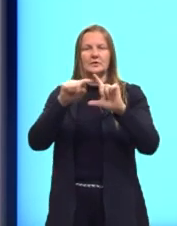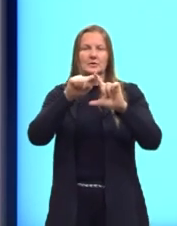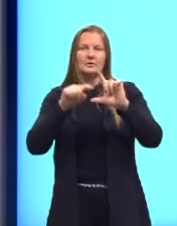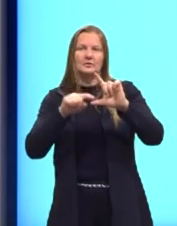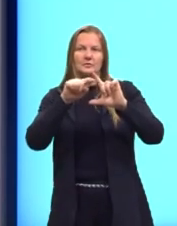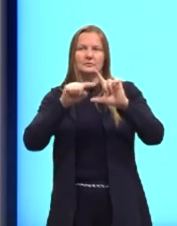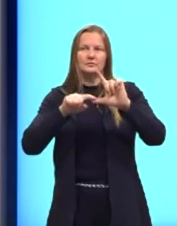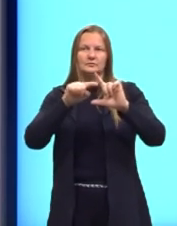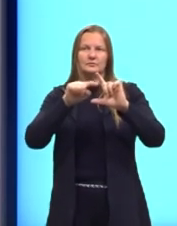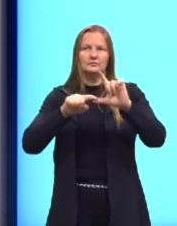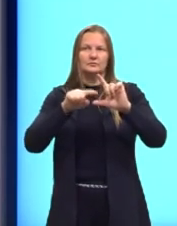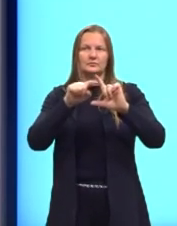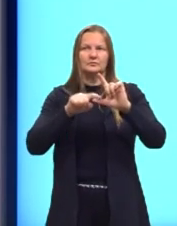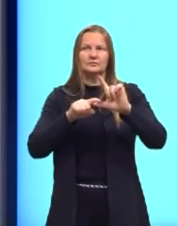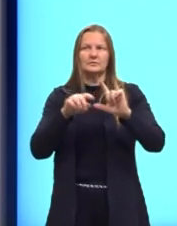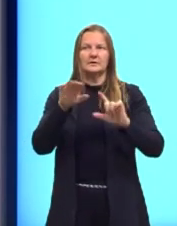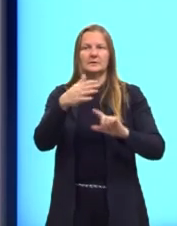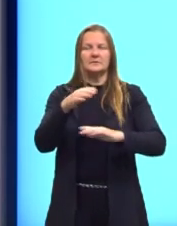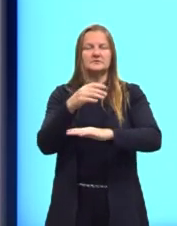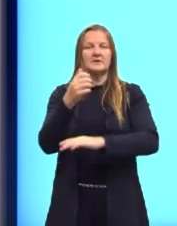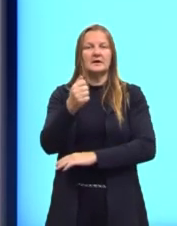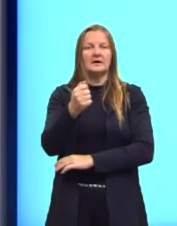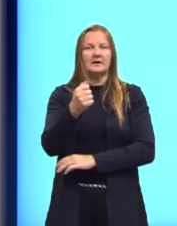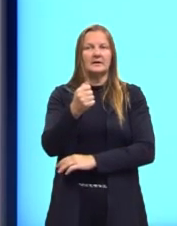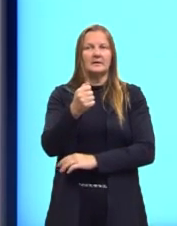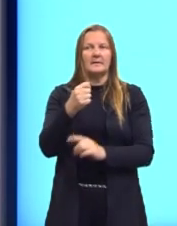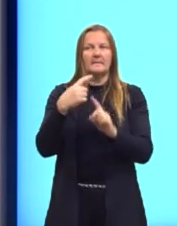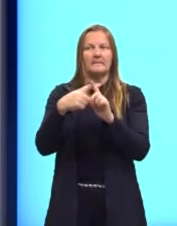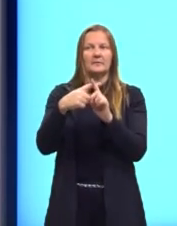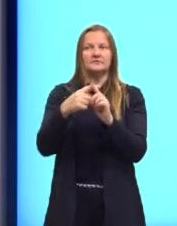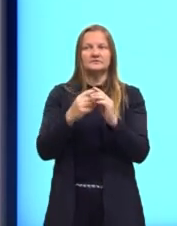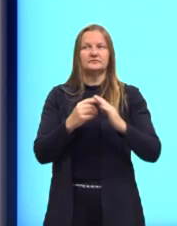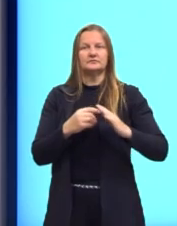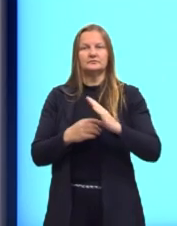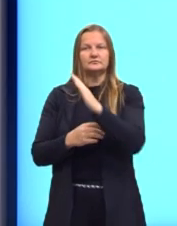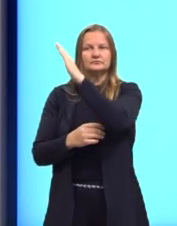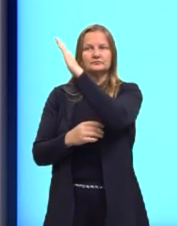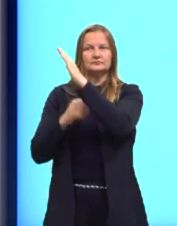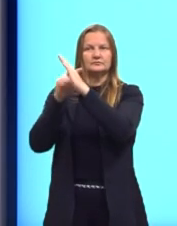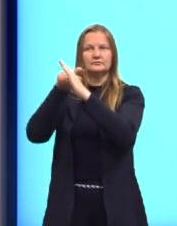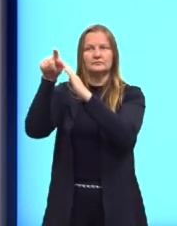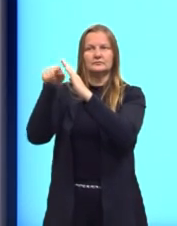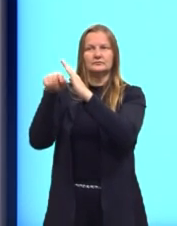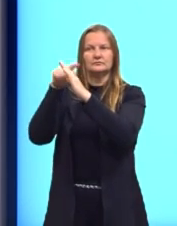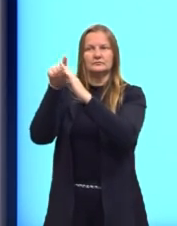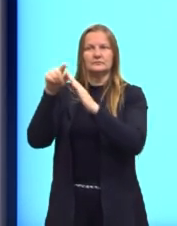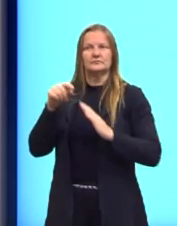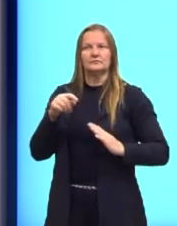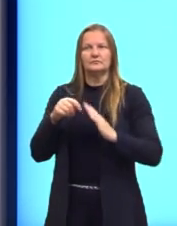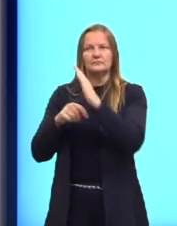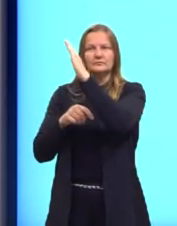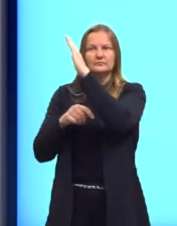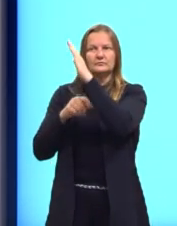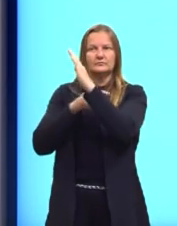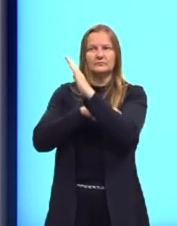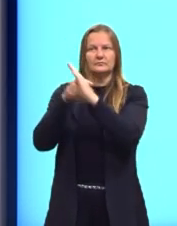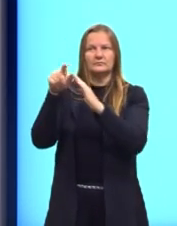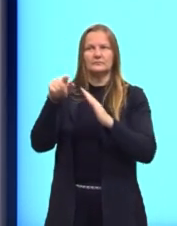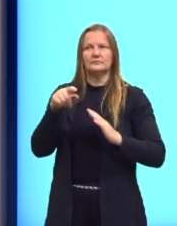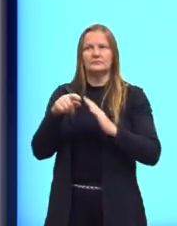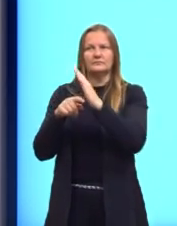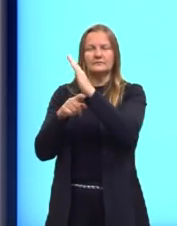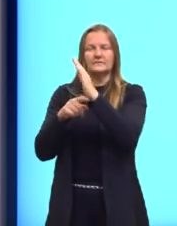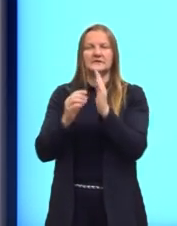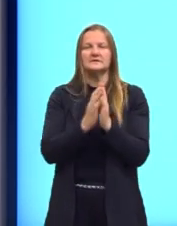depende de A. Se o A for positivo, a função é crescente, ela está crescendo. Conforme eu pego